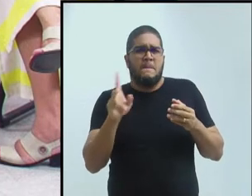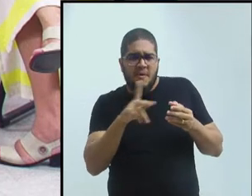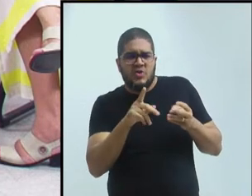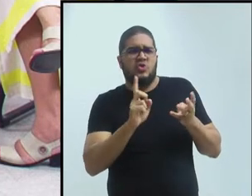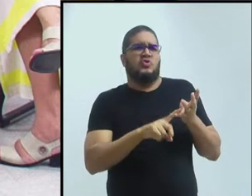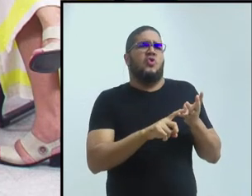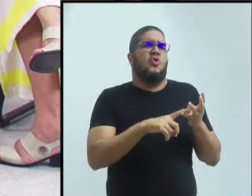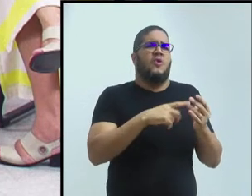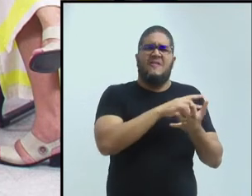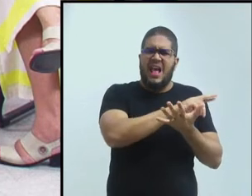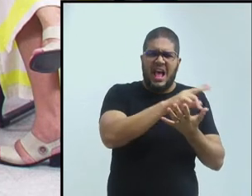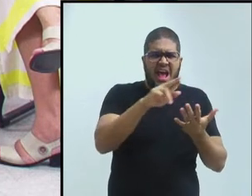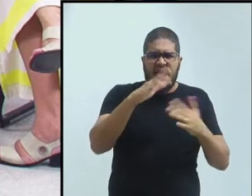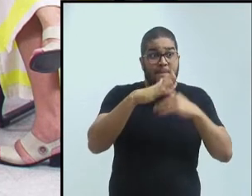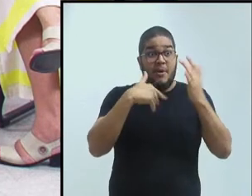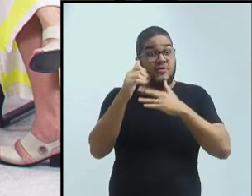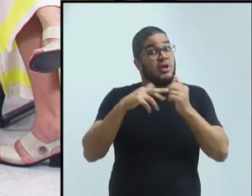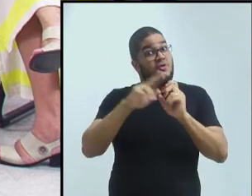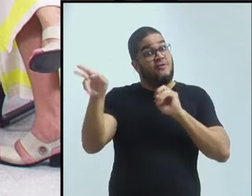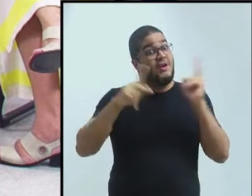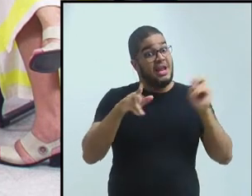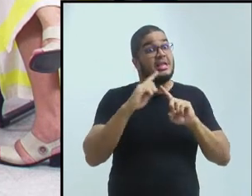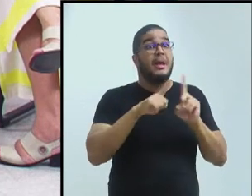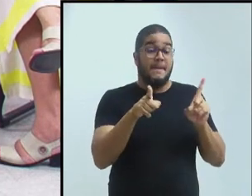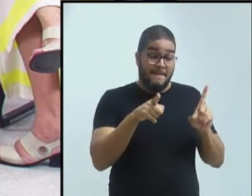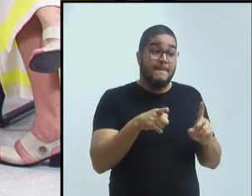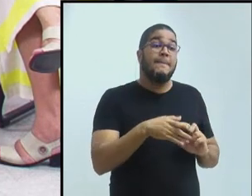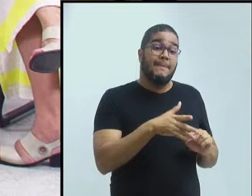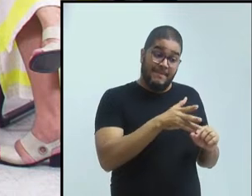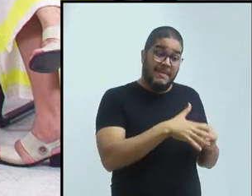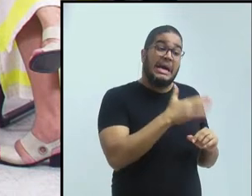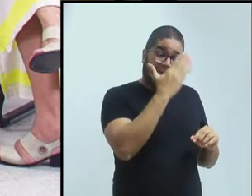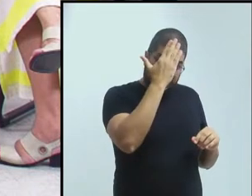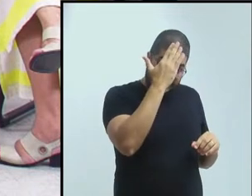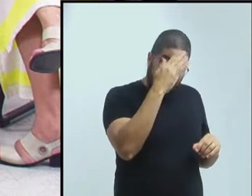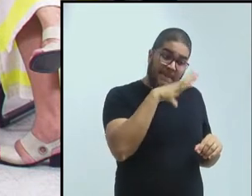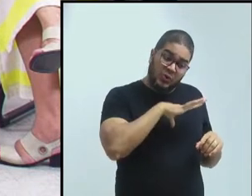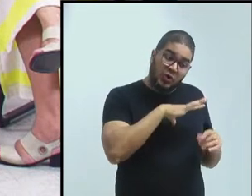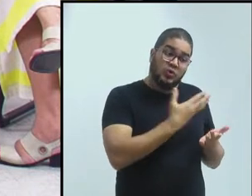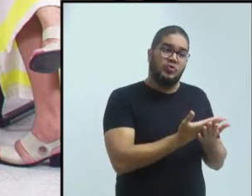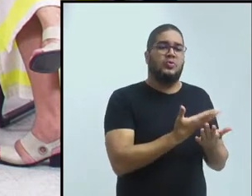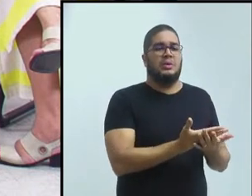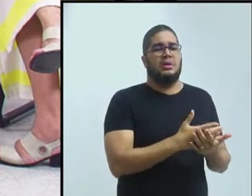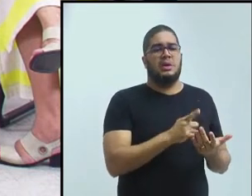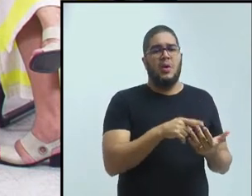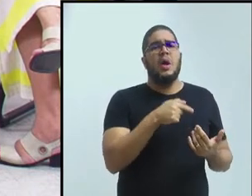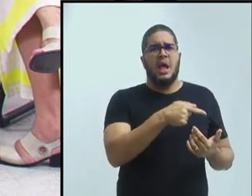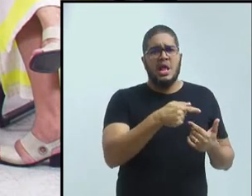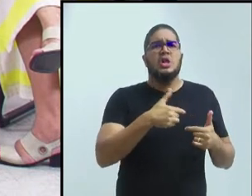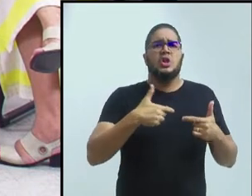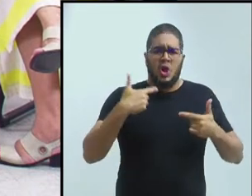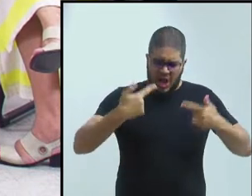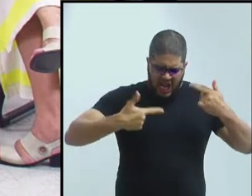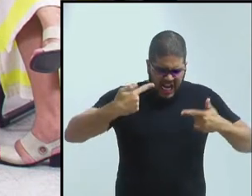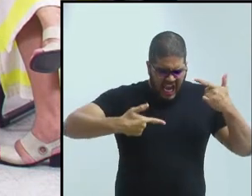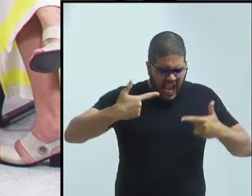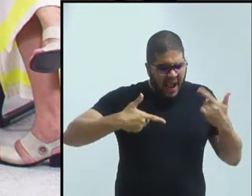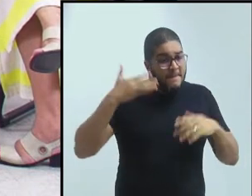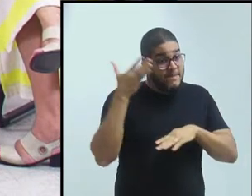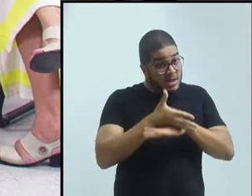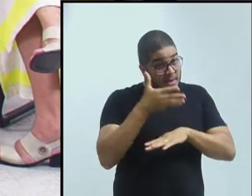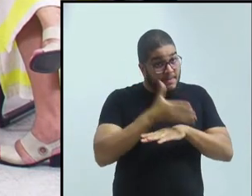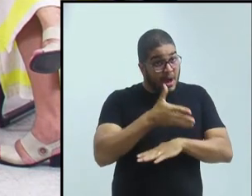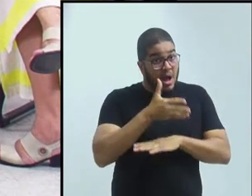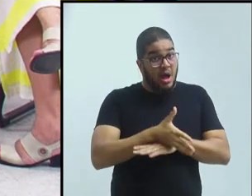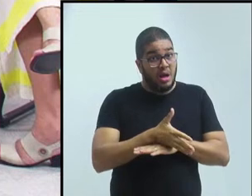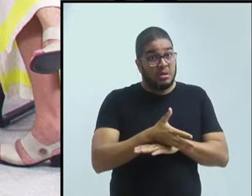40 anos, 50 anos, que viveu ao longo das guerras. Então, não tem... A pessoa foi atuando em várias. E,